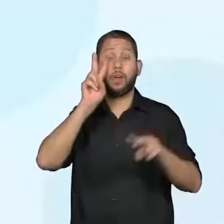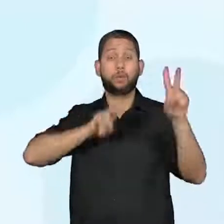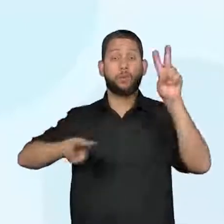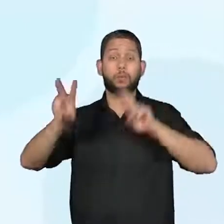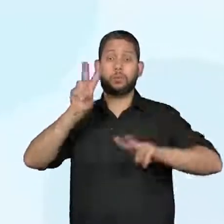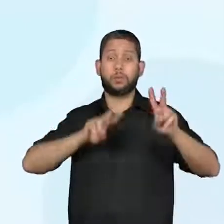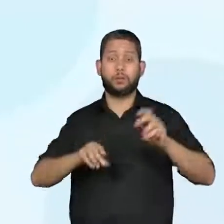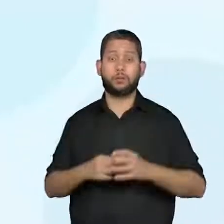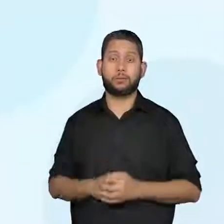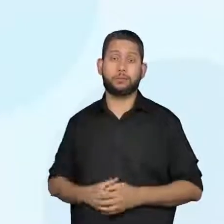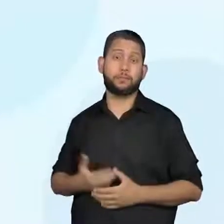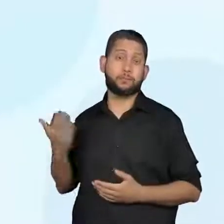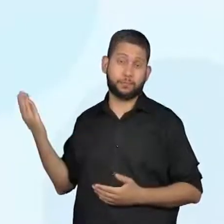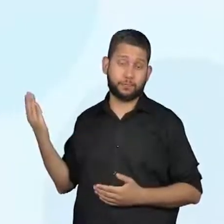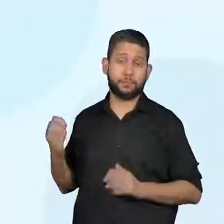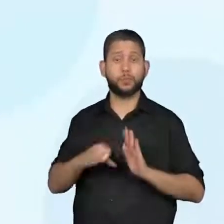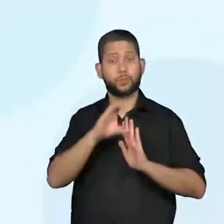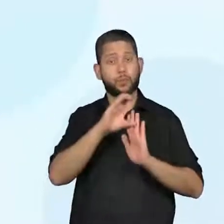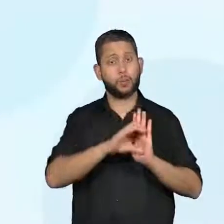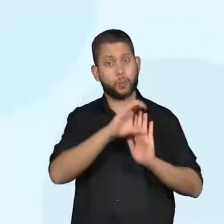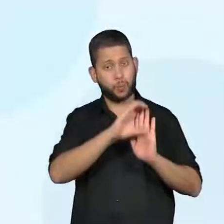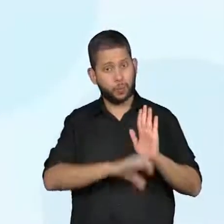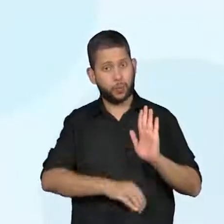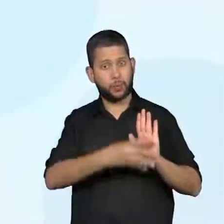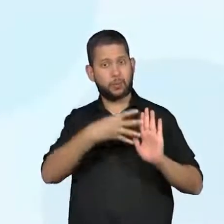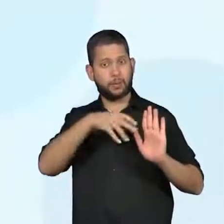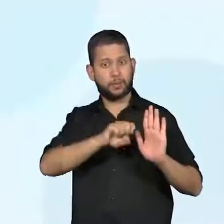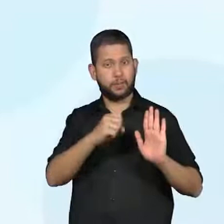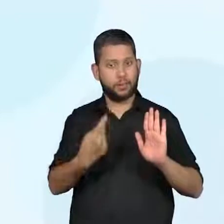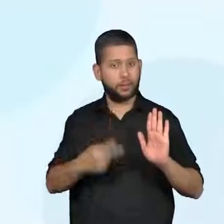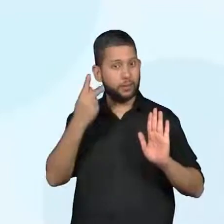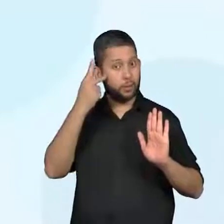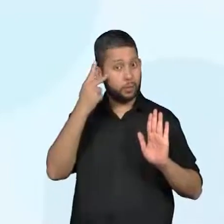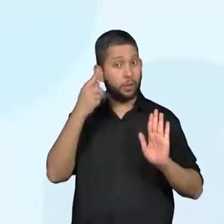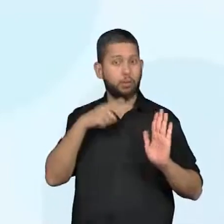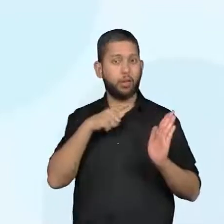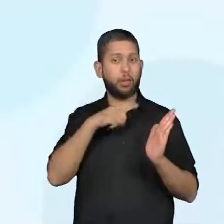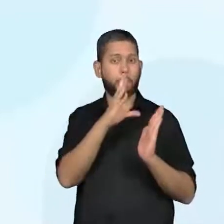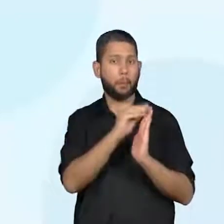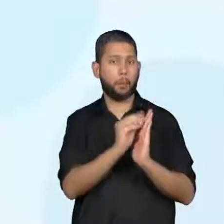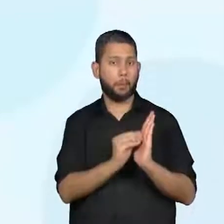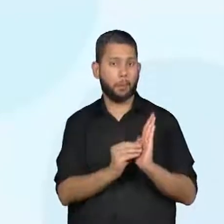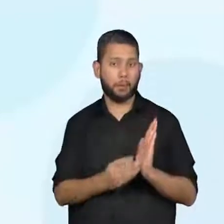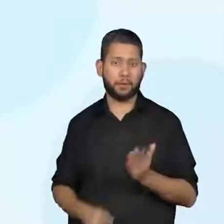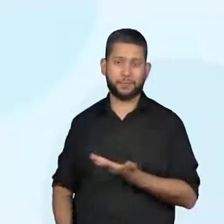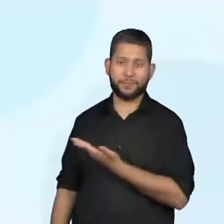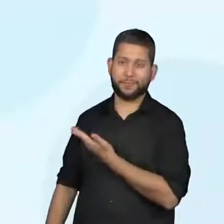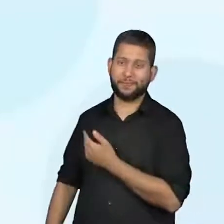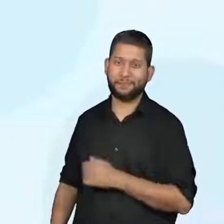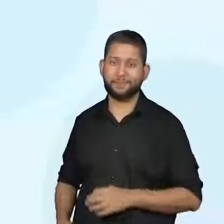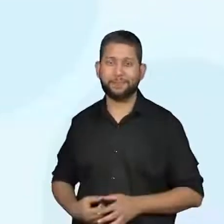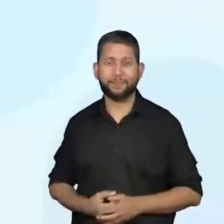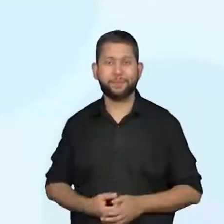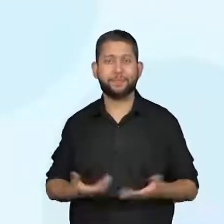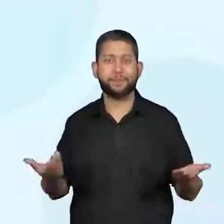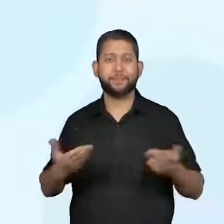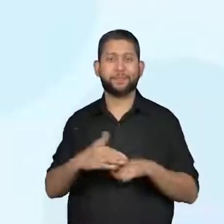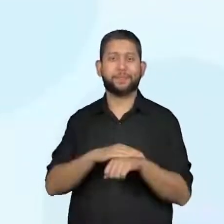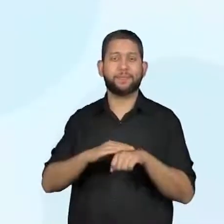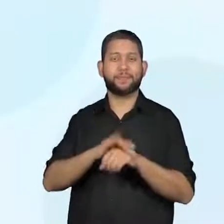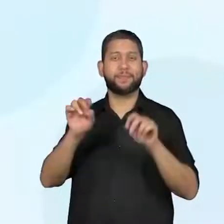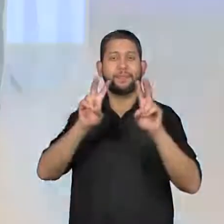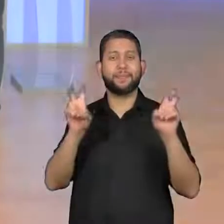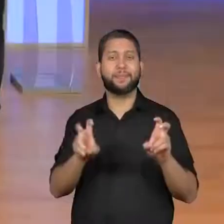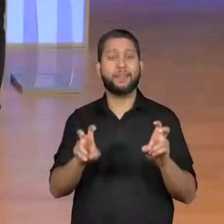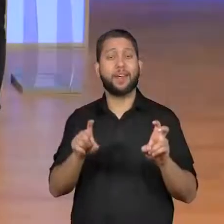estão contidas aí no currículo paulista. Então hoje nós vamos identificar e discutir aí alguns hábitos que são necessários